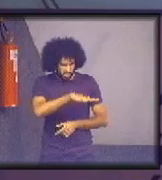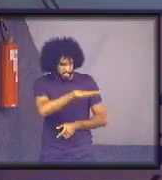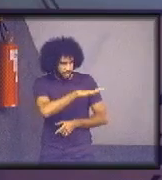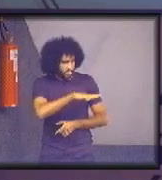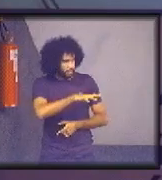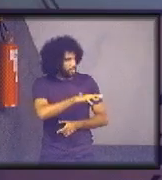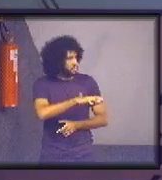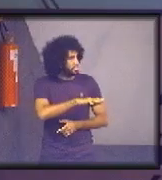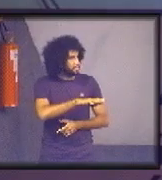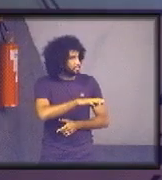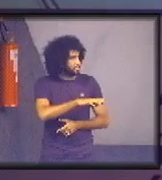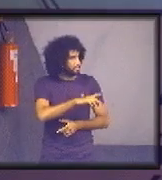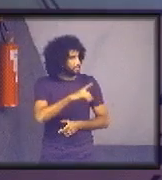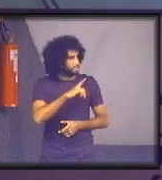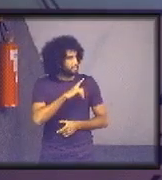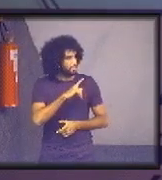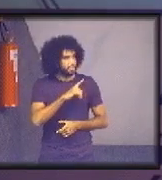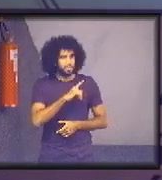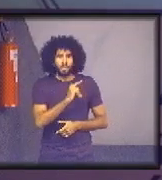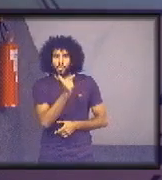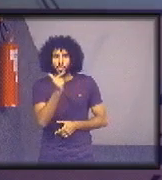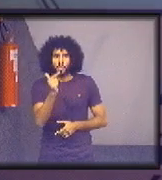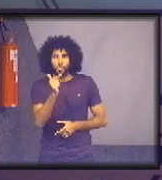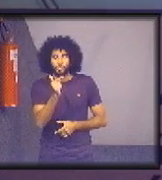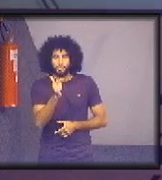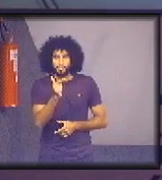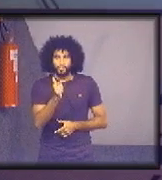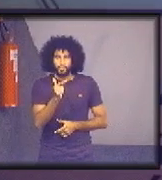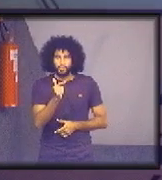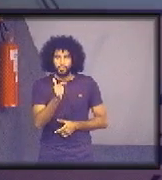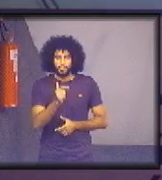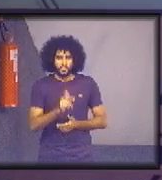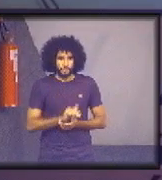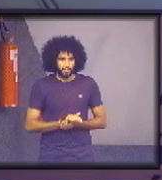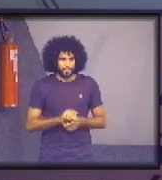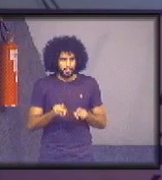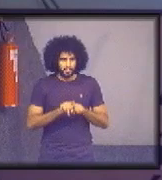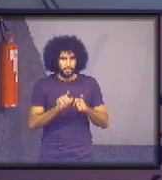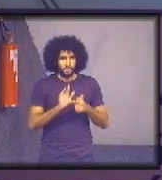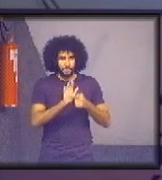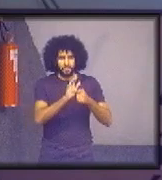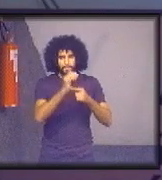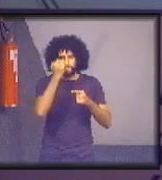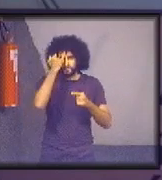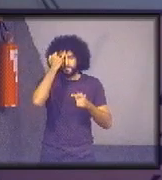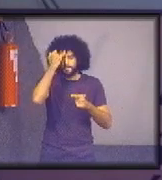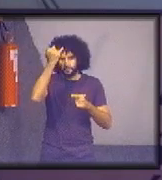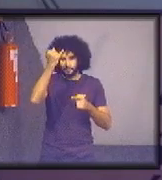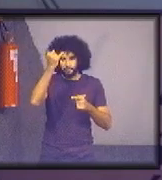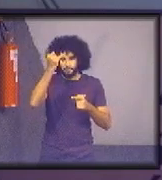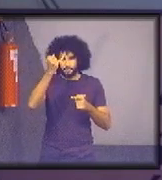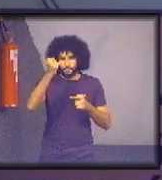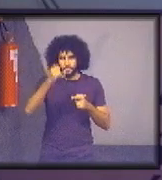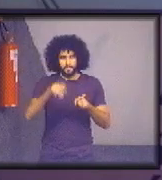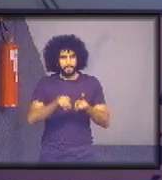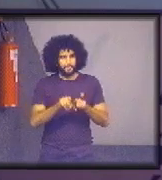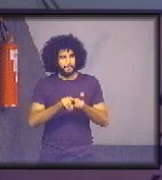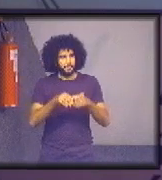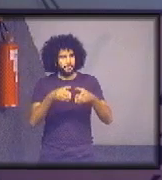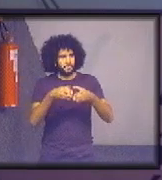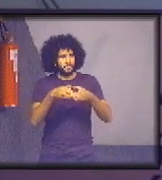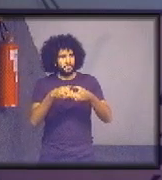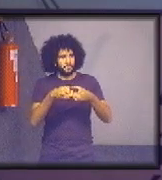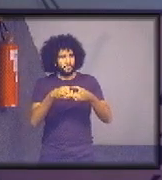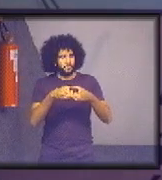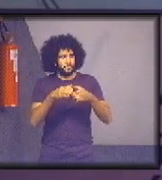para receber essas edificações. Apresentamos uma ideia, que foi apresentada ao Comitê de Projeimento de